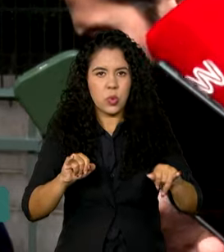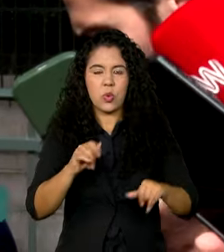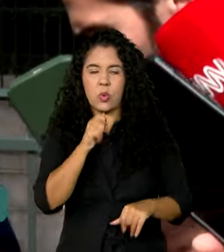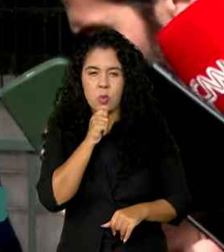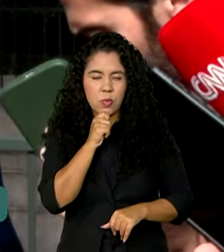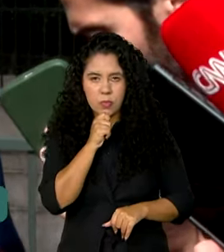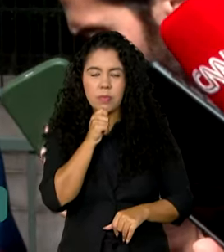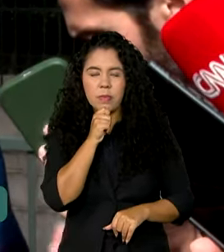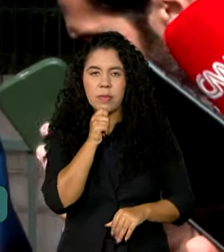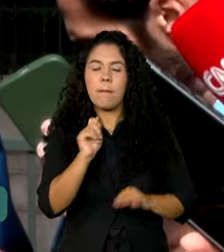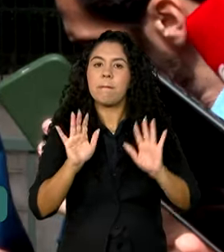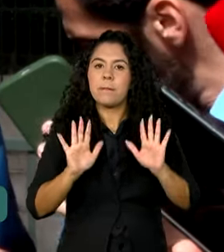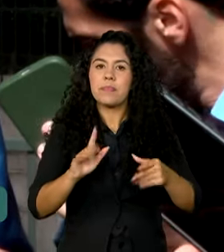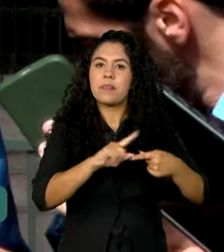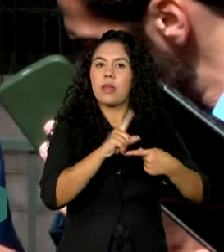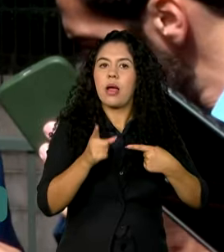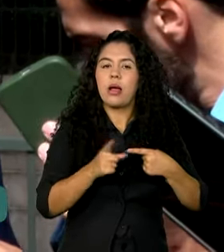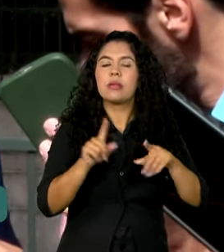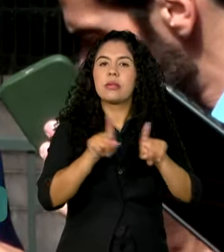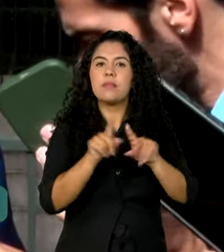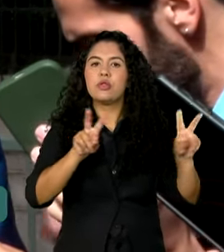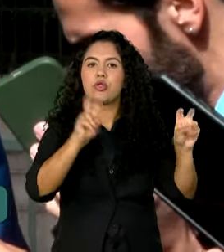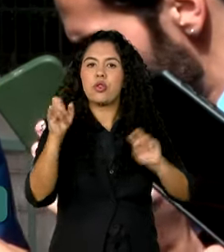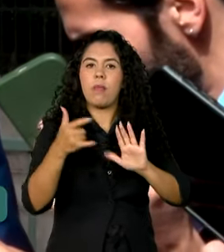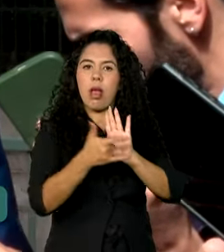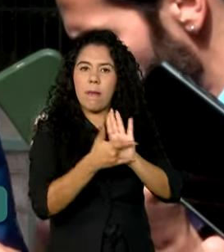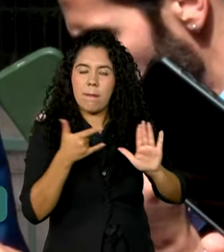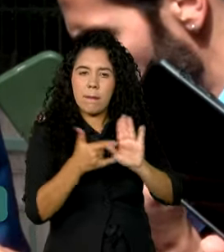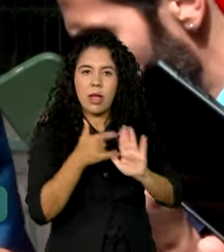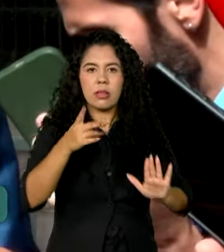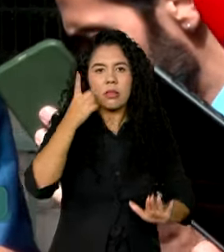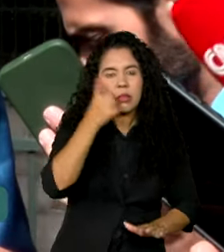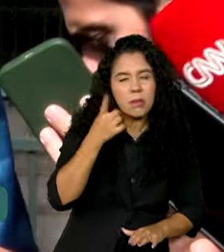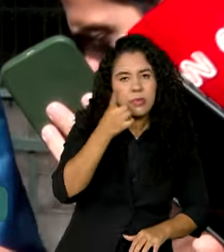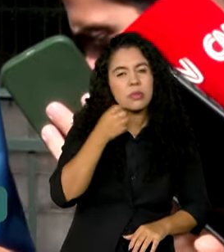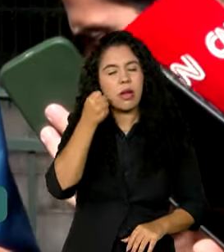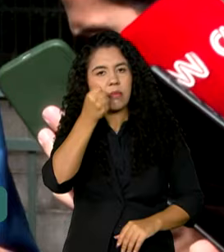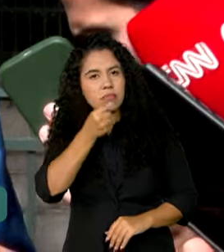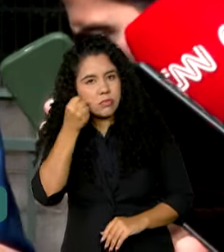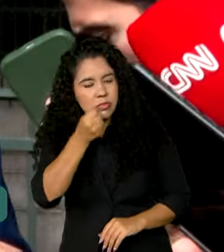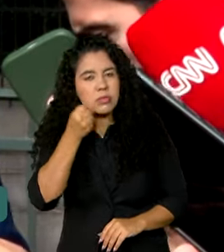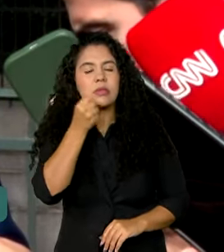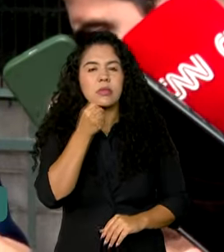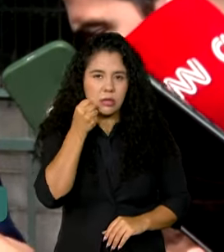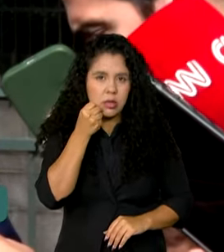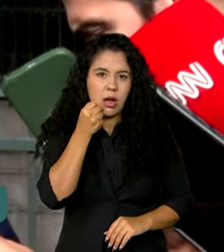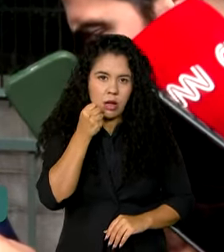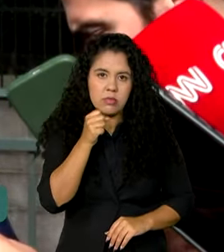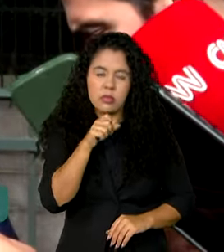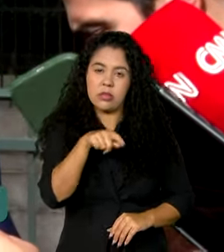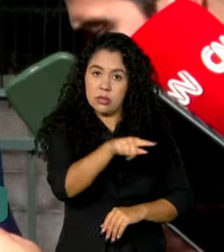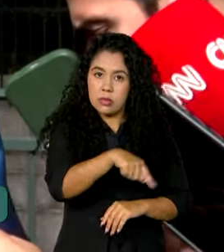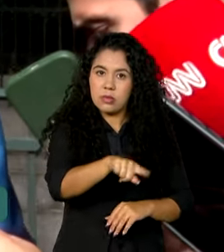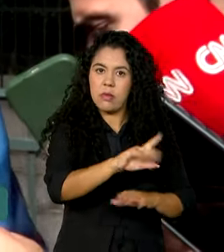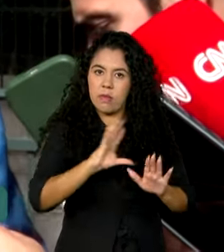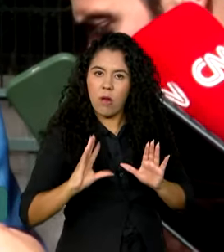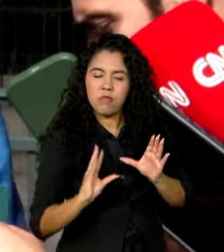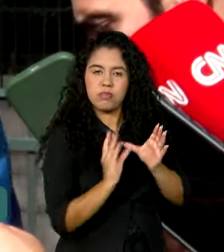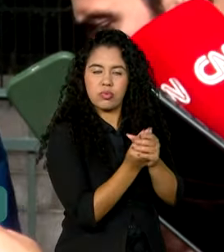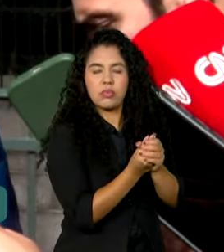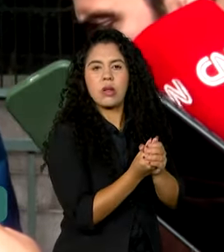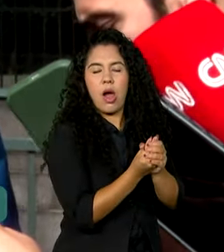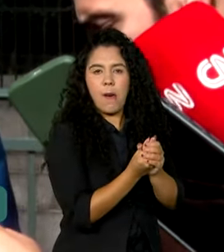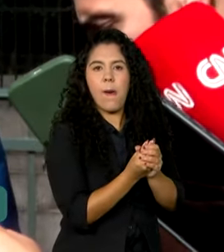risco. A questão das emendas dentro do arcabouço, as emendas parlamentares, tudo leva a crer que elas ficaram dentro do arcabouço, a